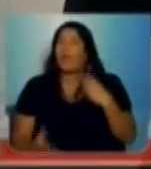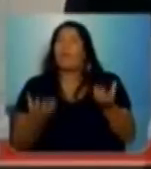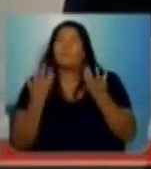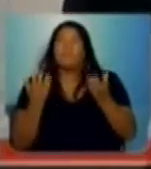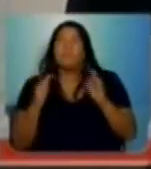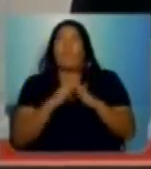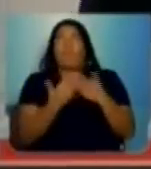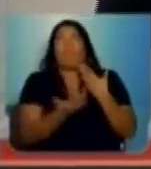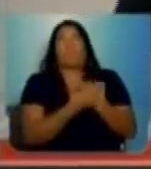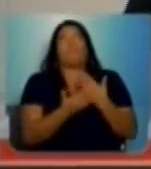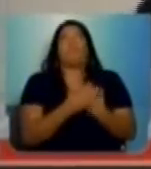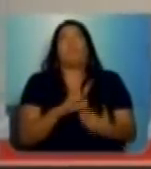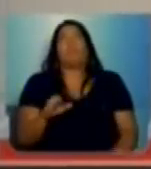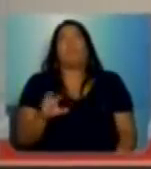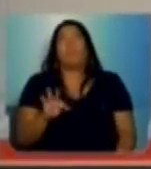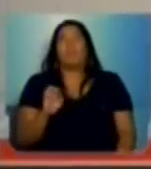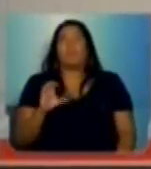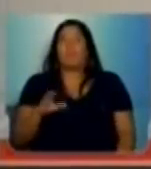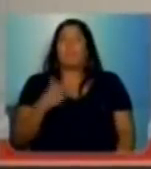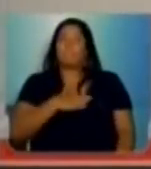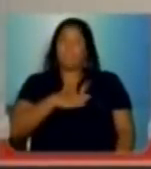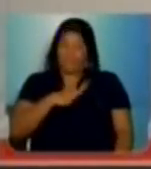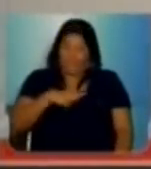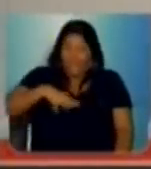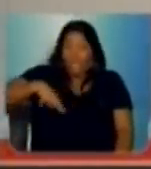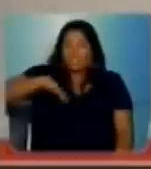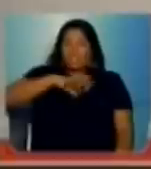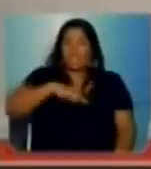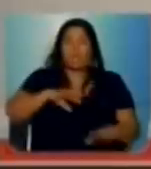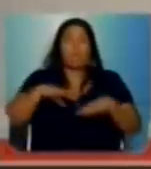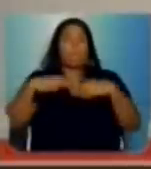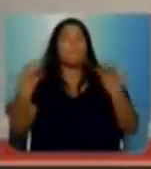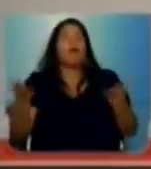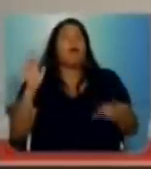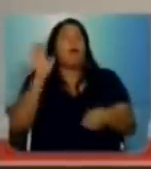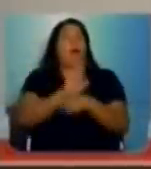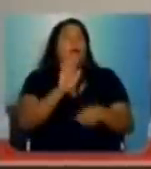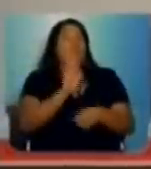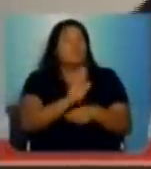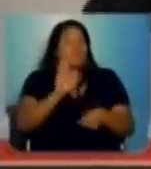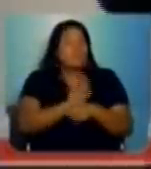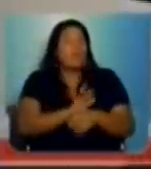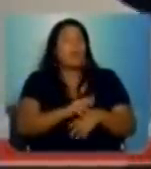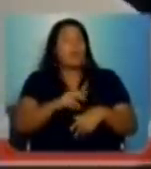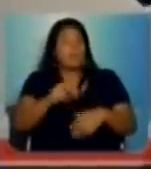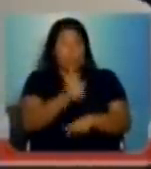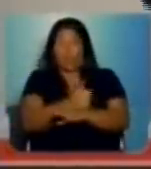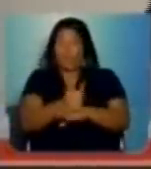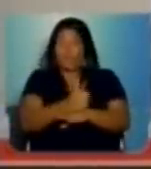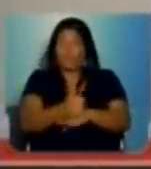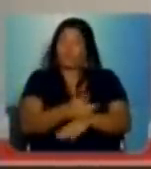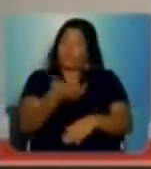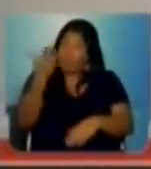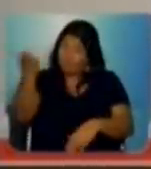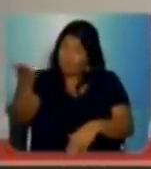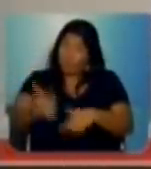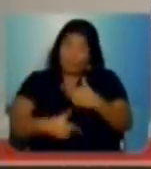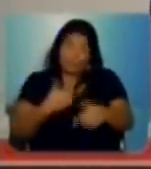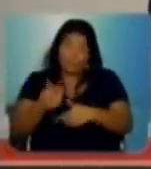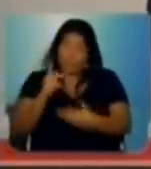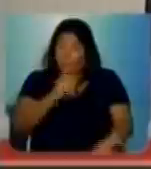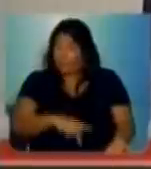mas não estão preocupados em defender os servidores da educação, das ETECs e FATECs, que oferecem essa